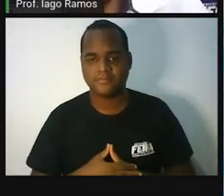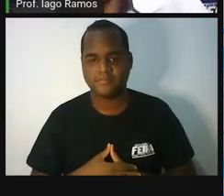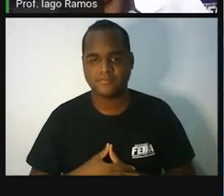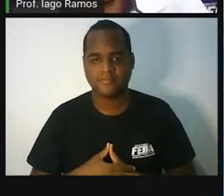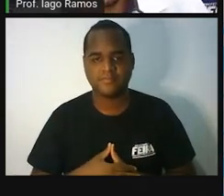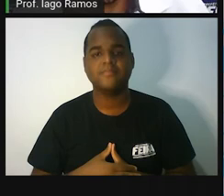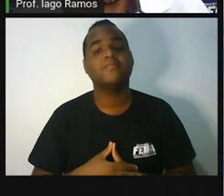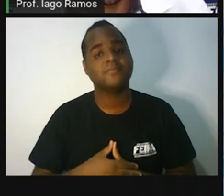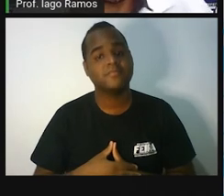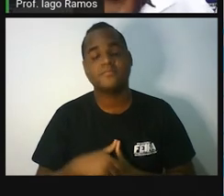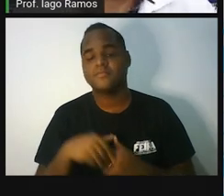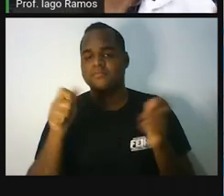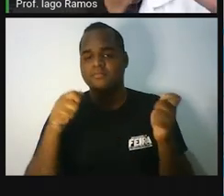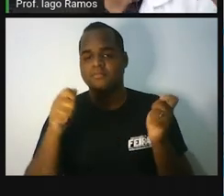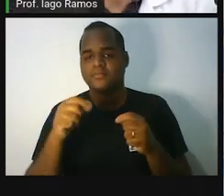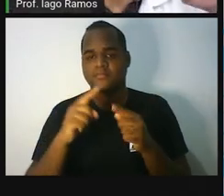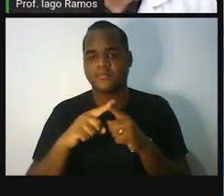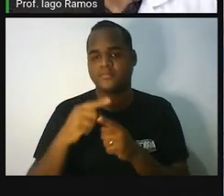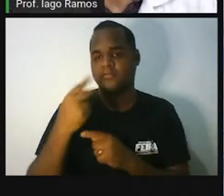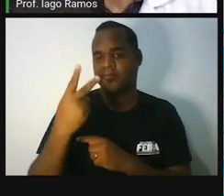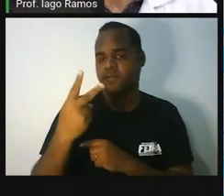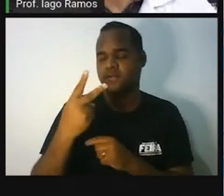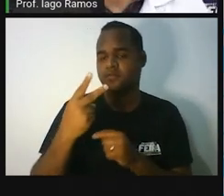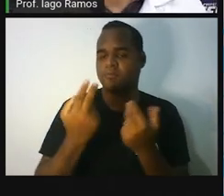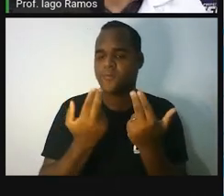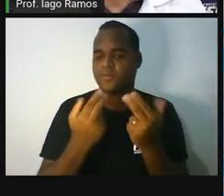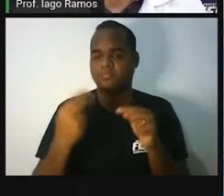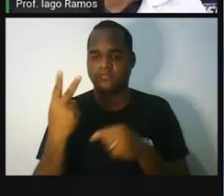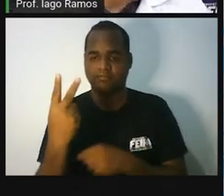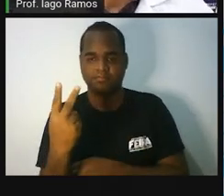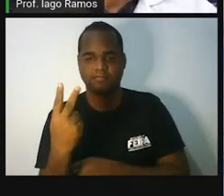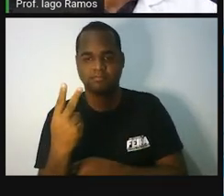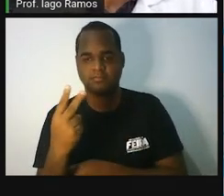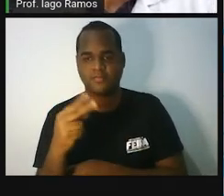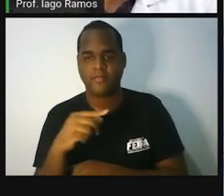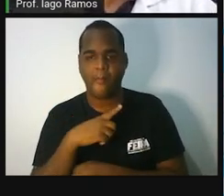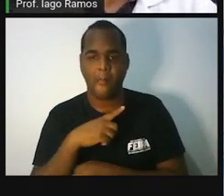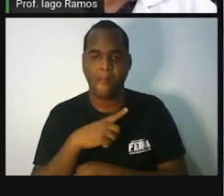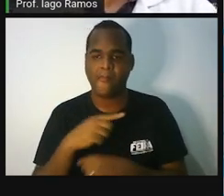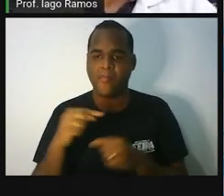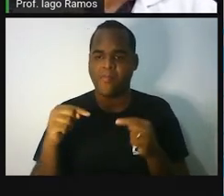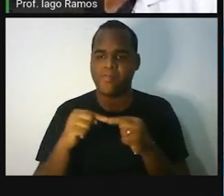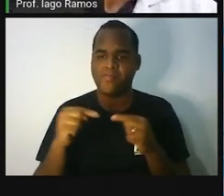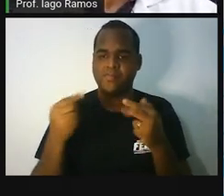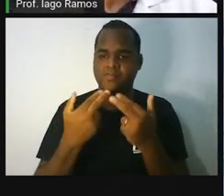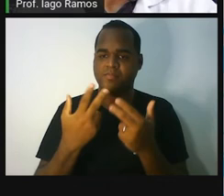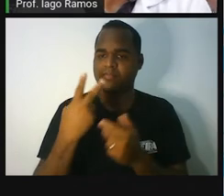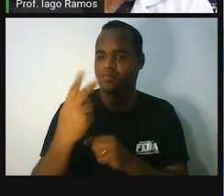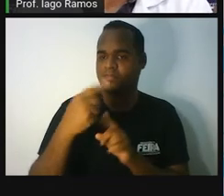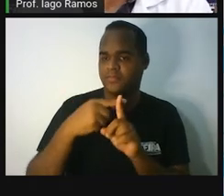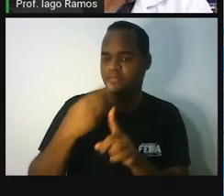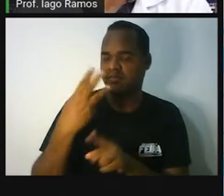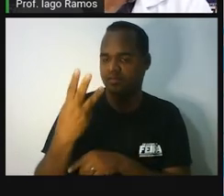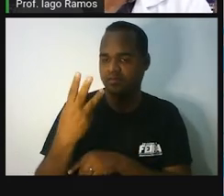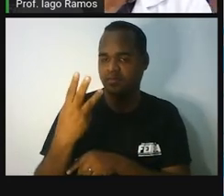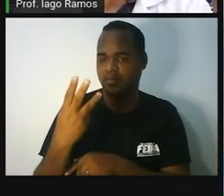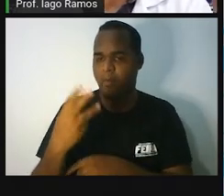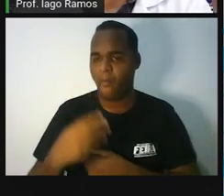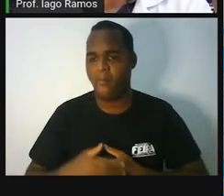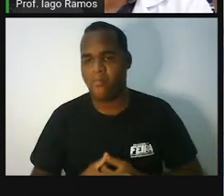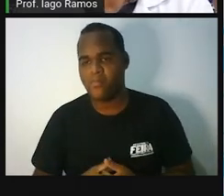Você pode tentar rascunhar e escrever assim. 2 igual a 2. E em um lado você coloca 2 mais 3.